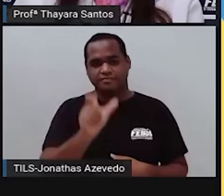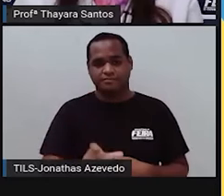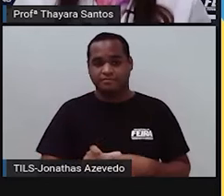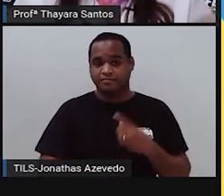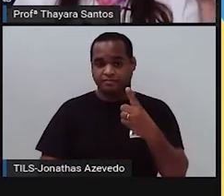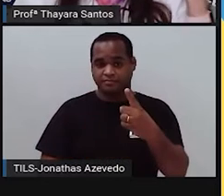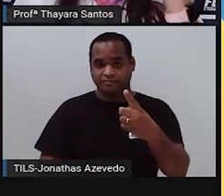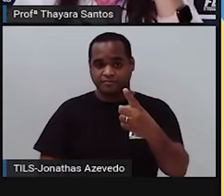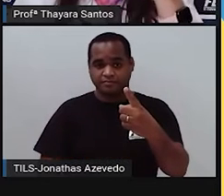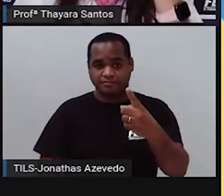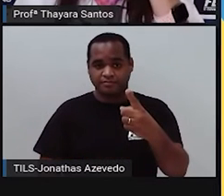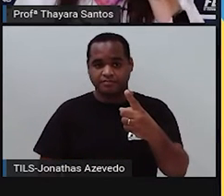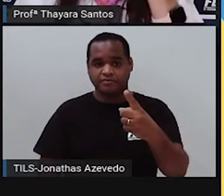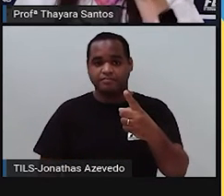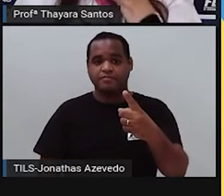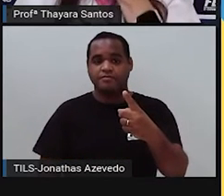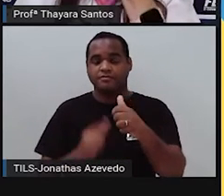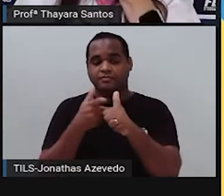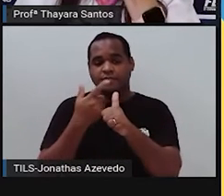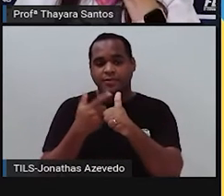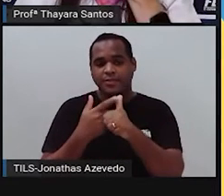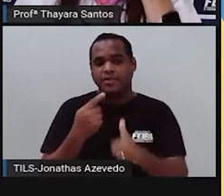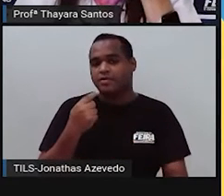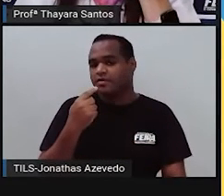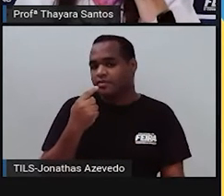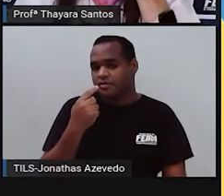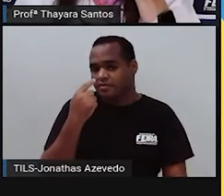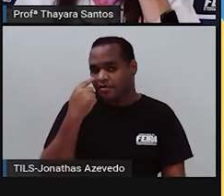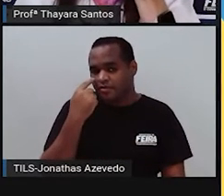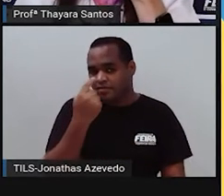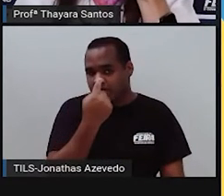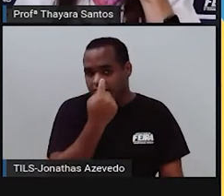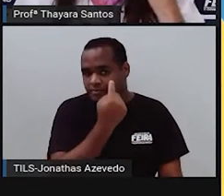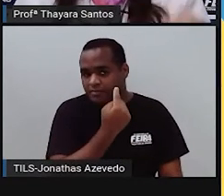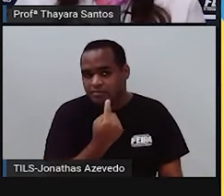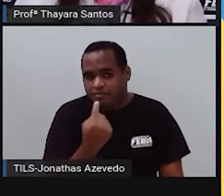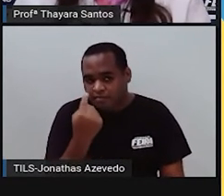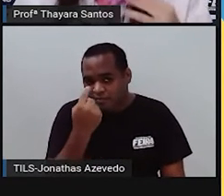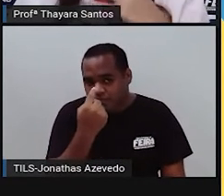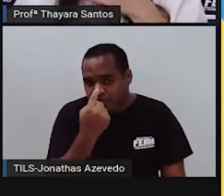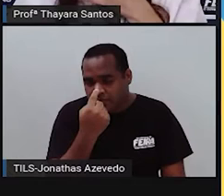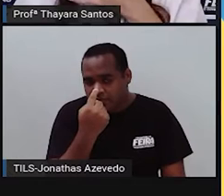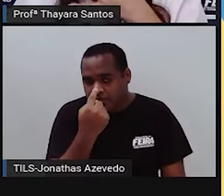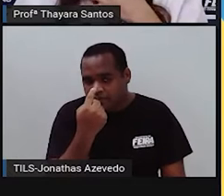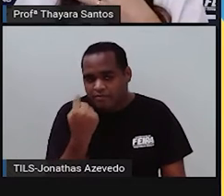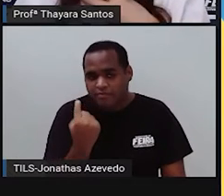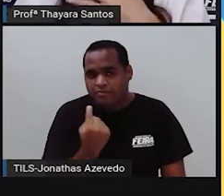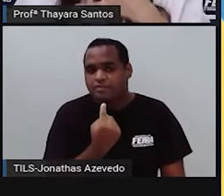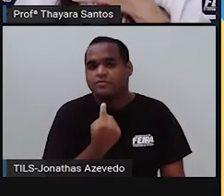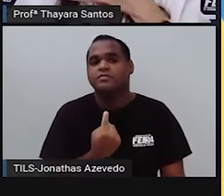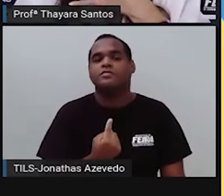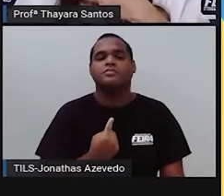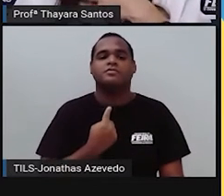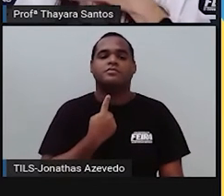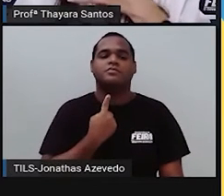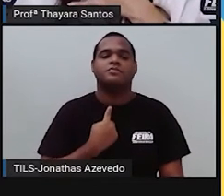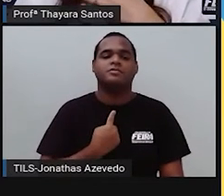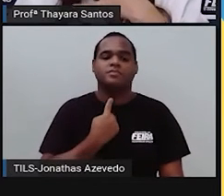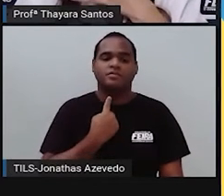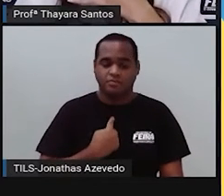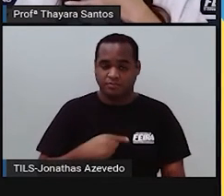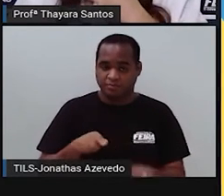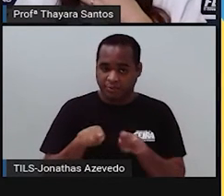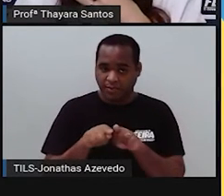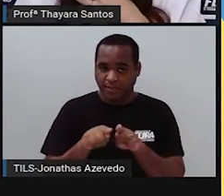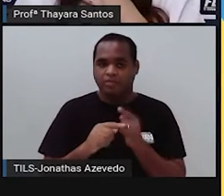revestimento aqui, na mucosa do nosso nariz, nas nossas narinas, gente tem. Na nossa traqueia, que está aqui também,